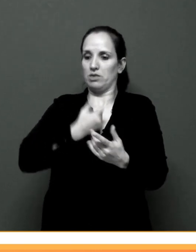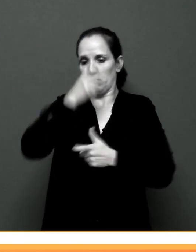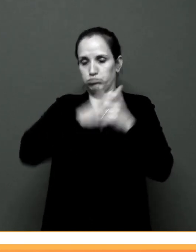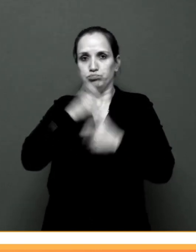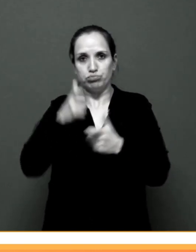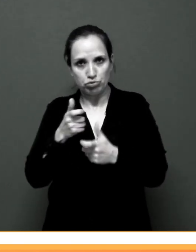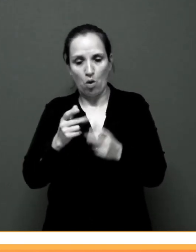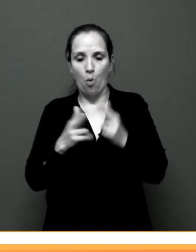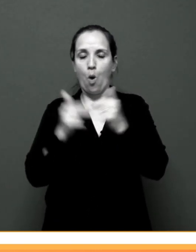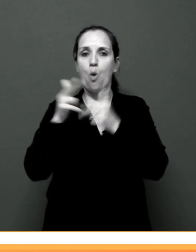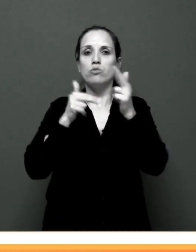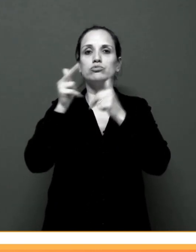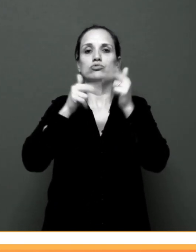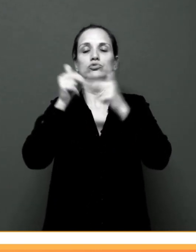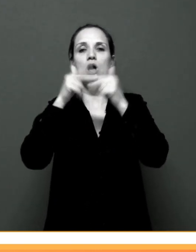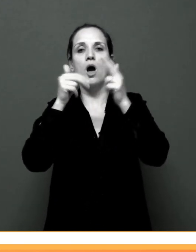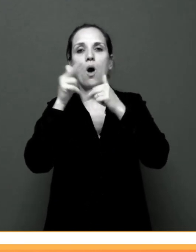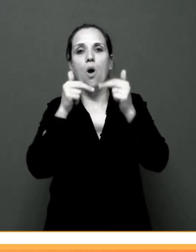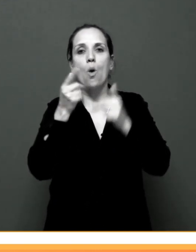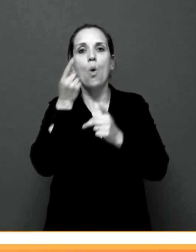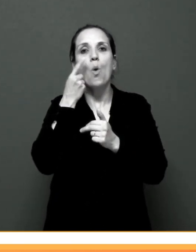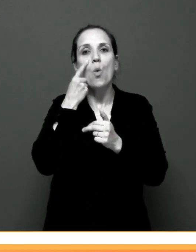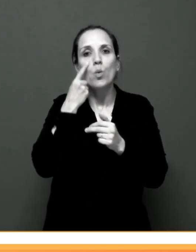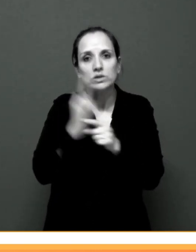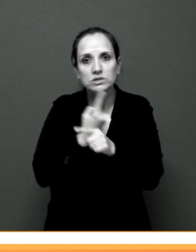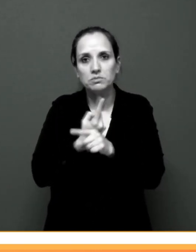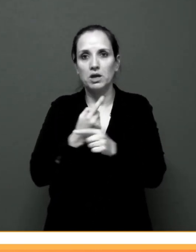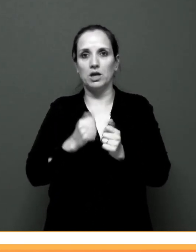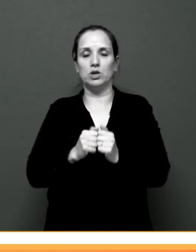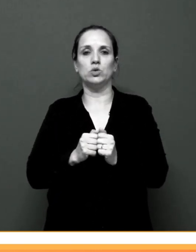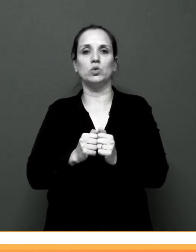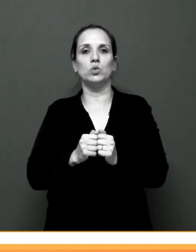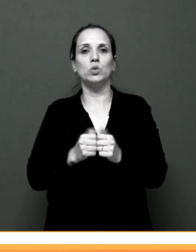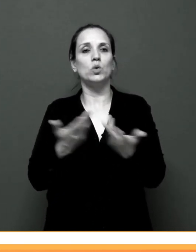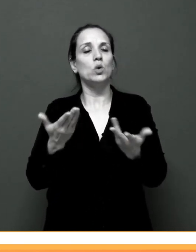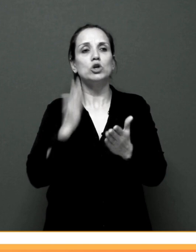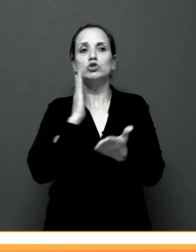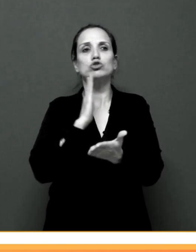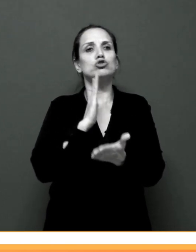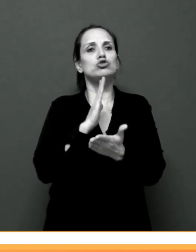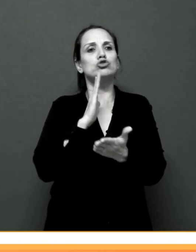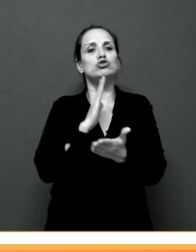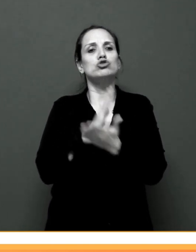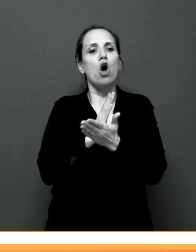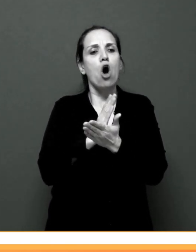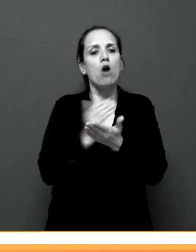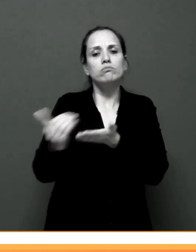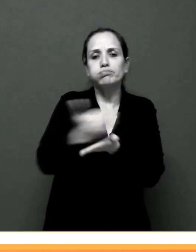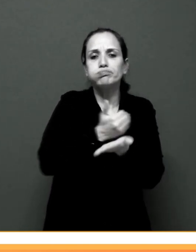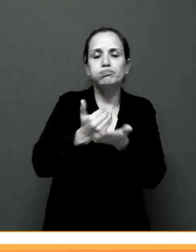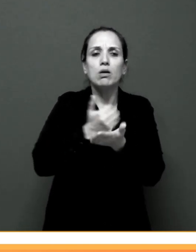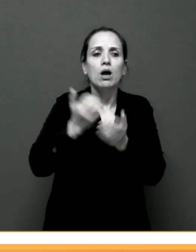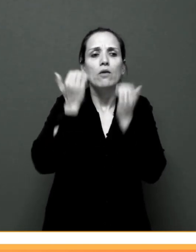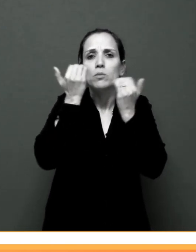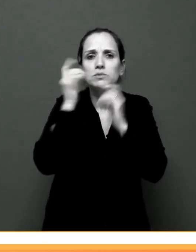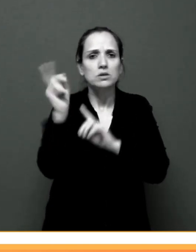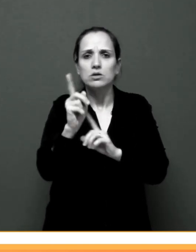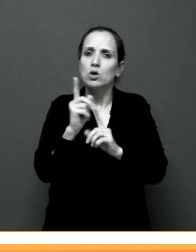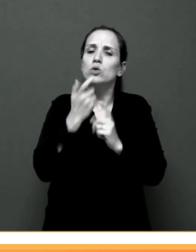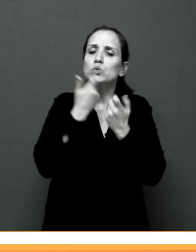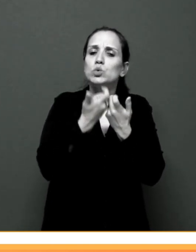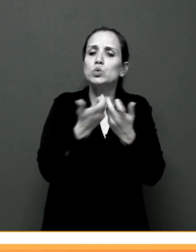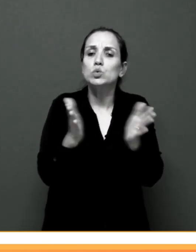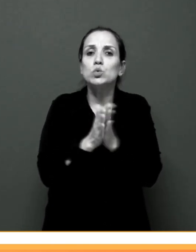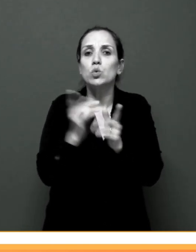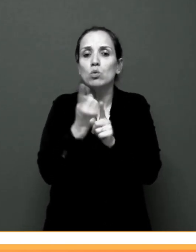a construção de conhecimento, ou seja, não só o levantamento de dados, por que todos aqueles dados são